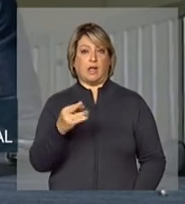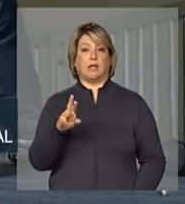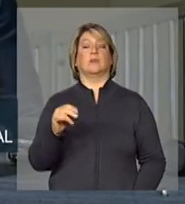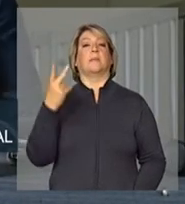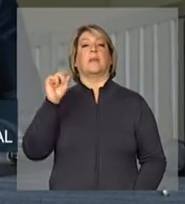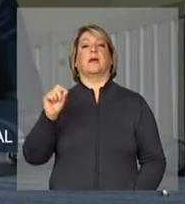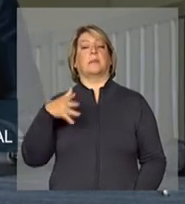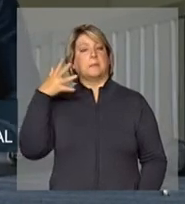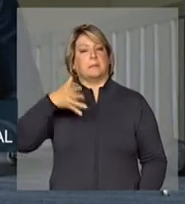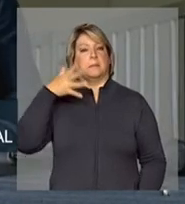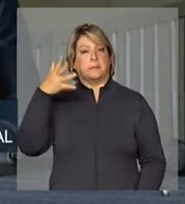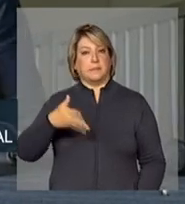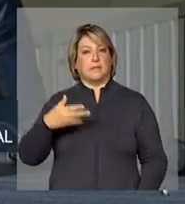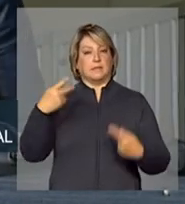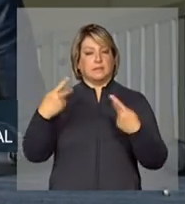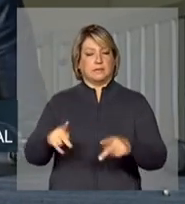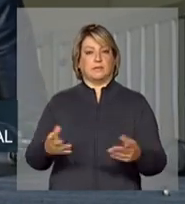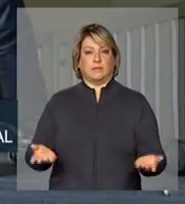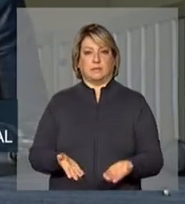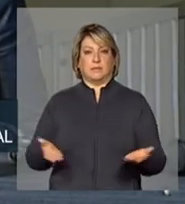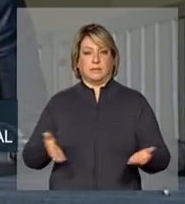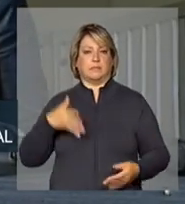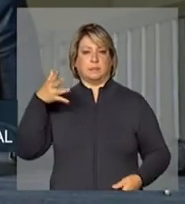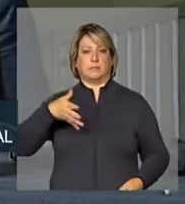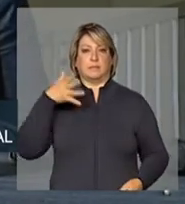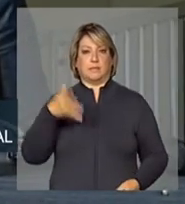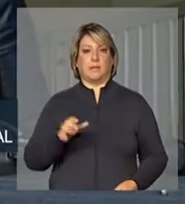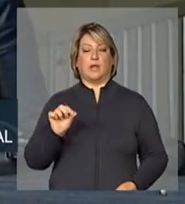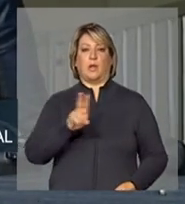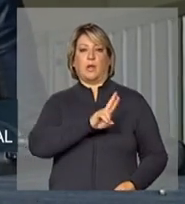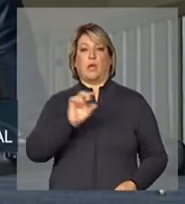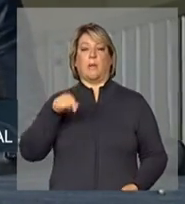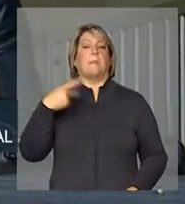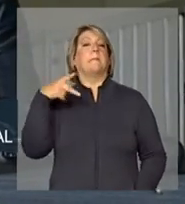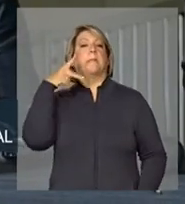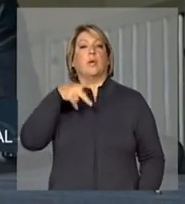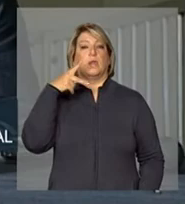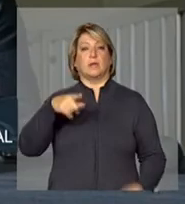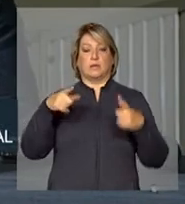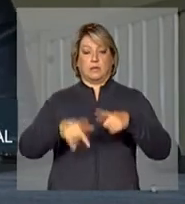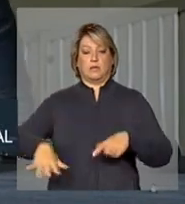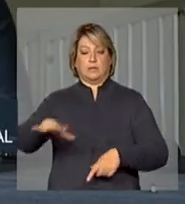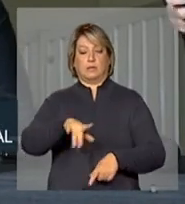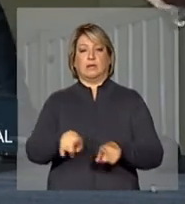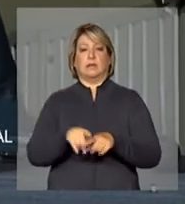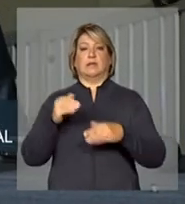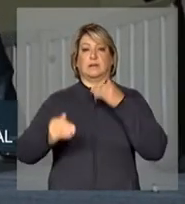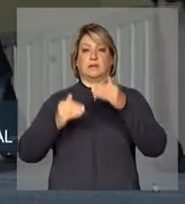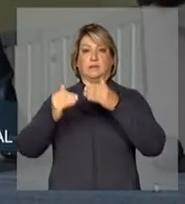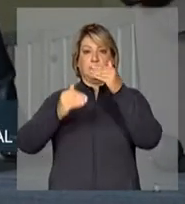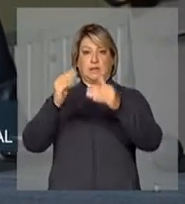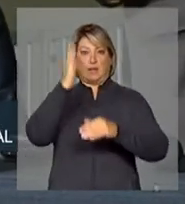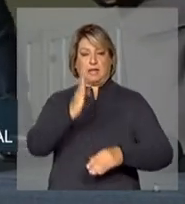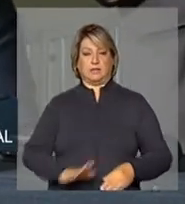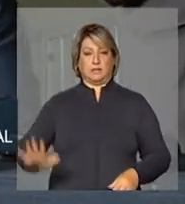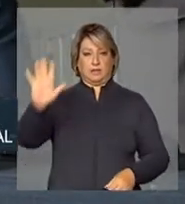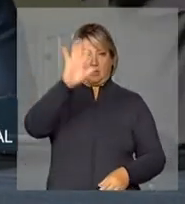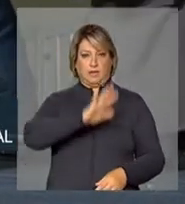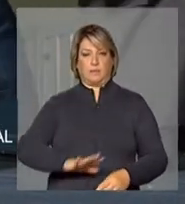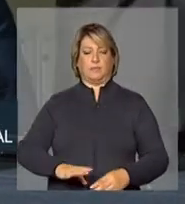proferir a sua palestra, intitulada Política Regional e Desenvolvimento Nacional.